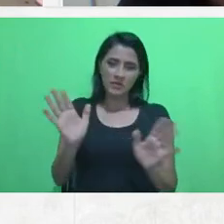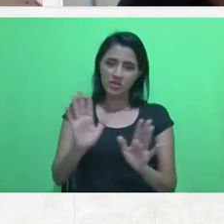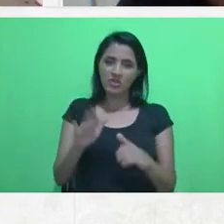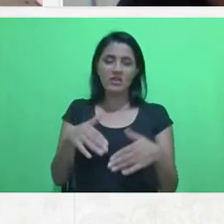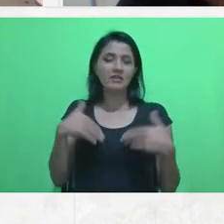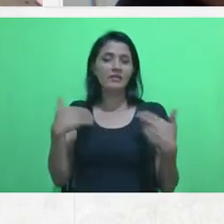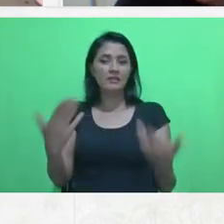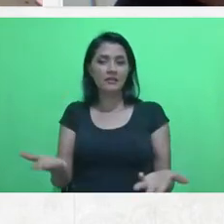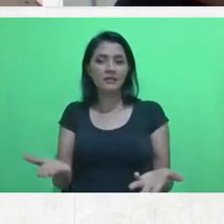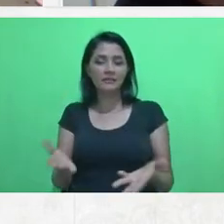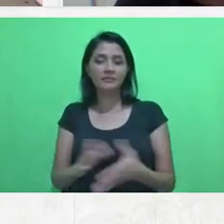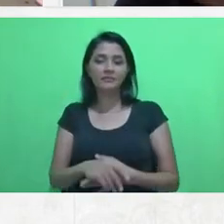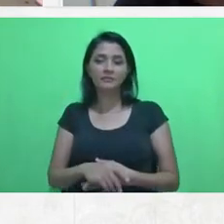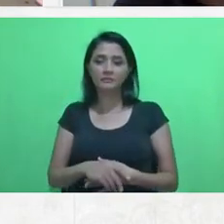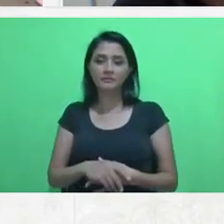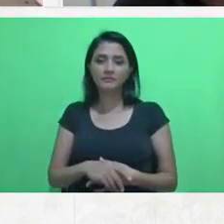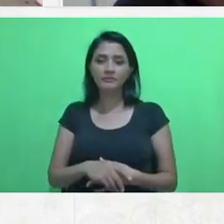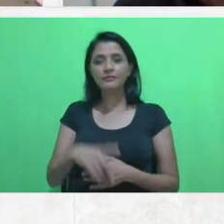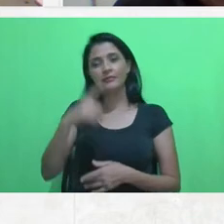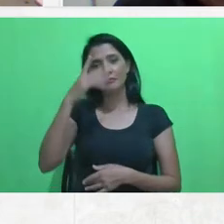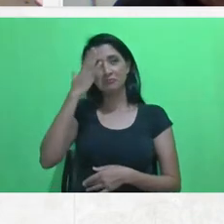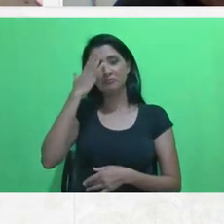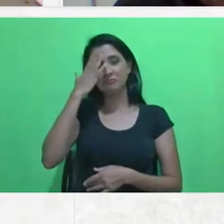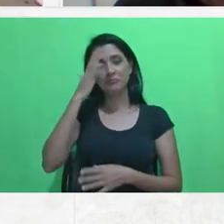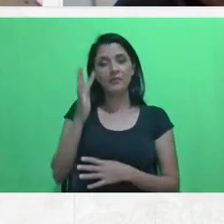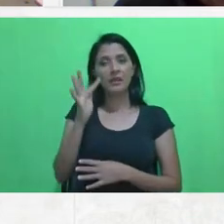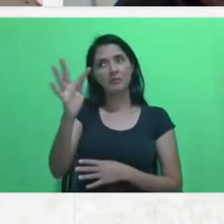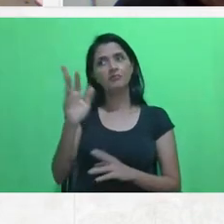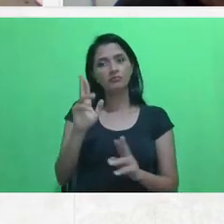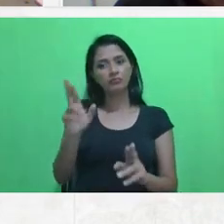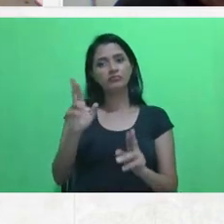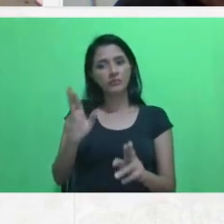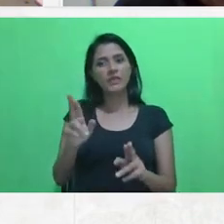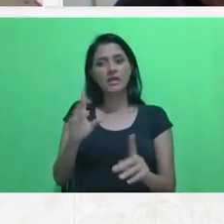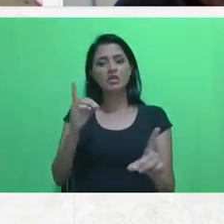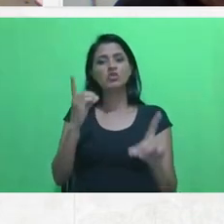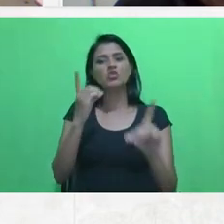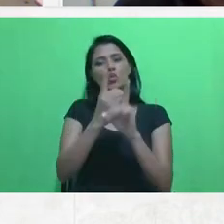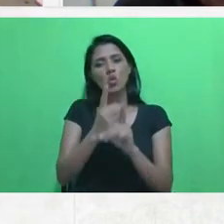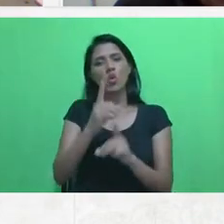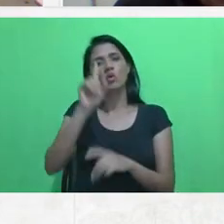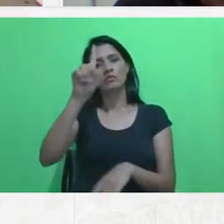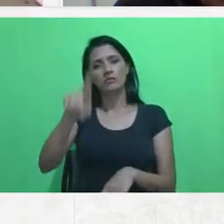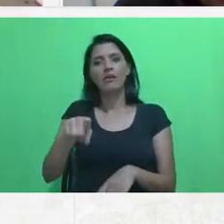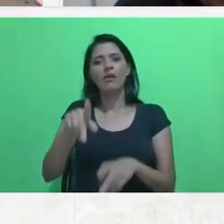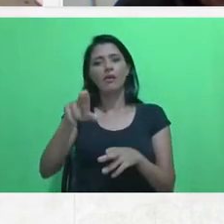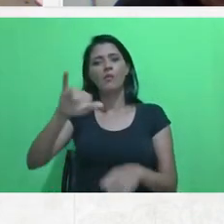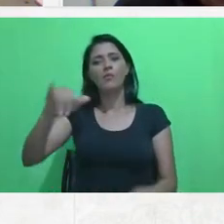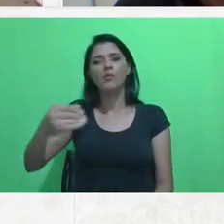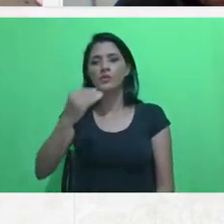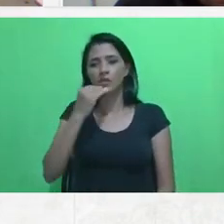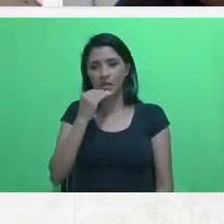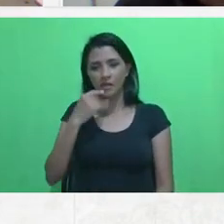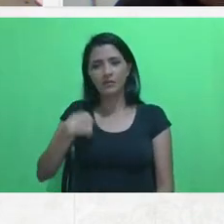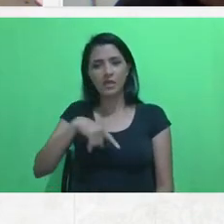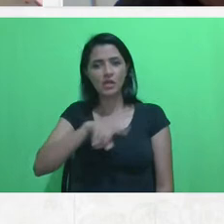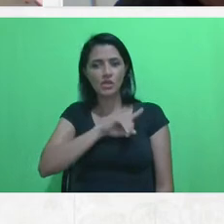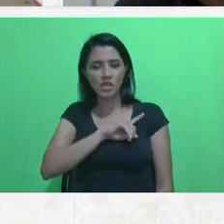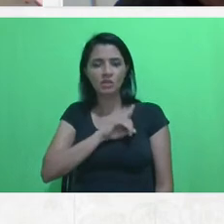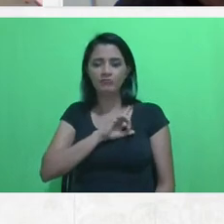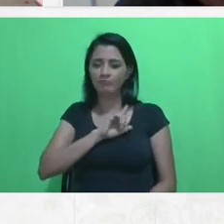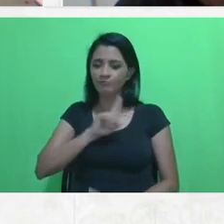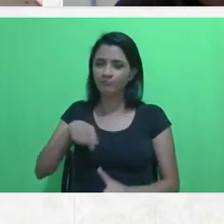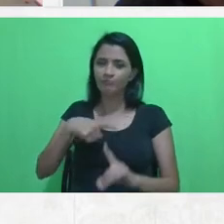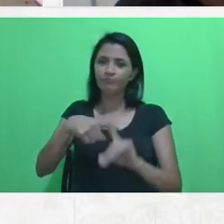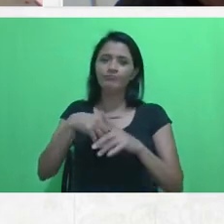quem sabe apostar que esse encontro seja uma oportunidade da gente se somar às